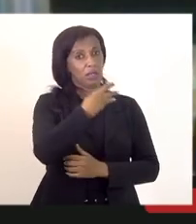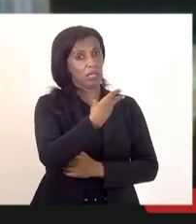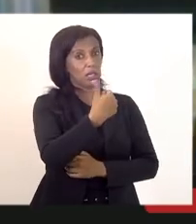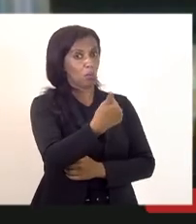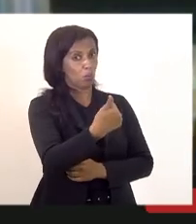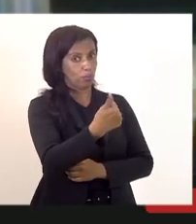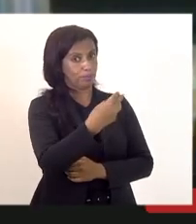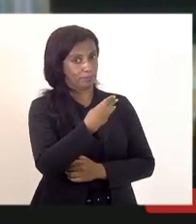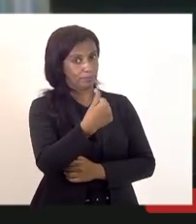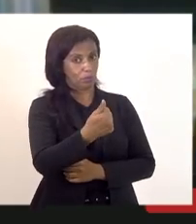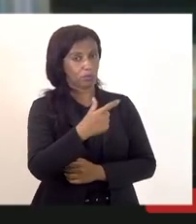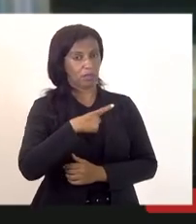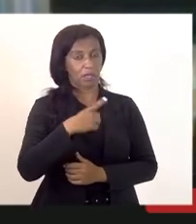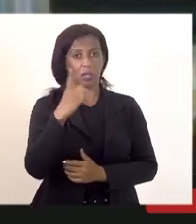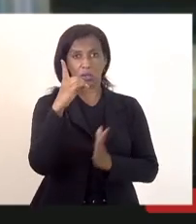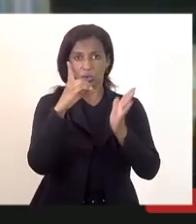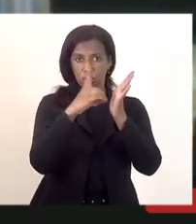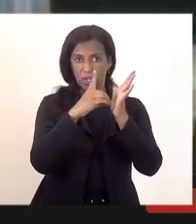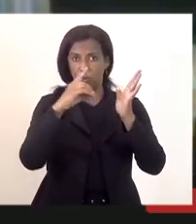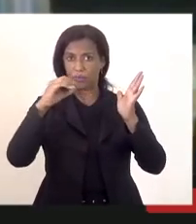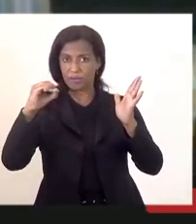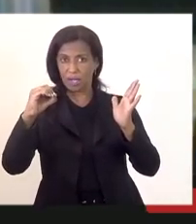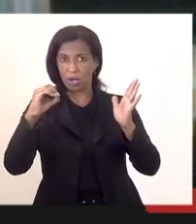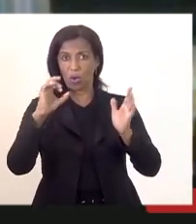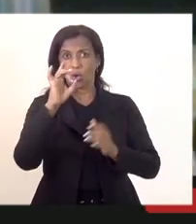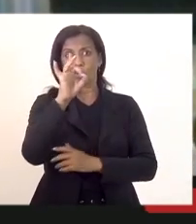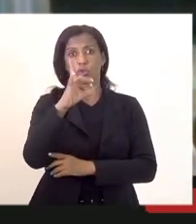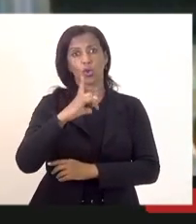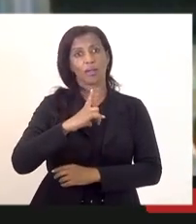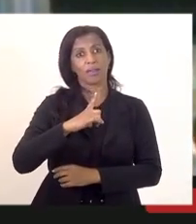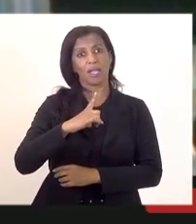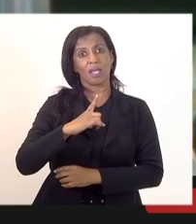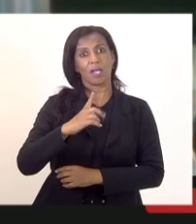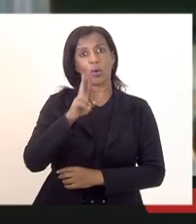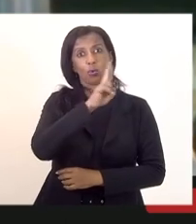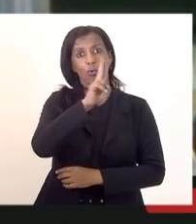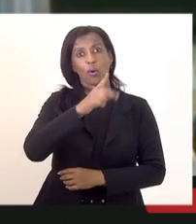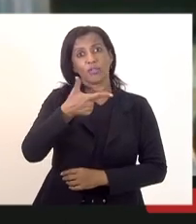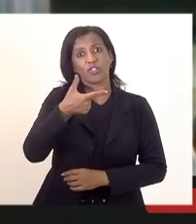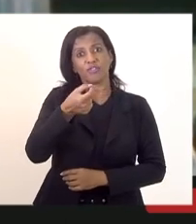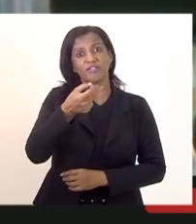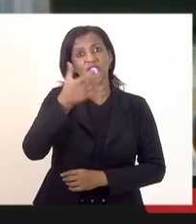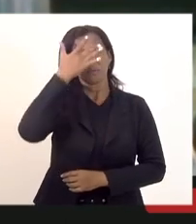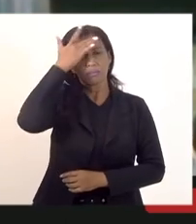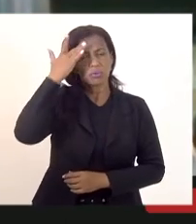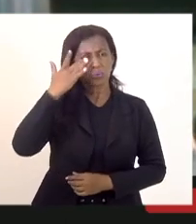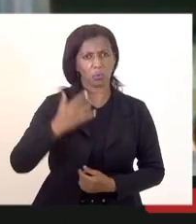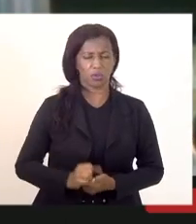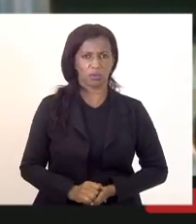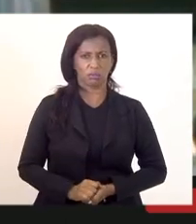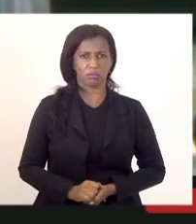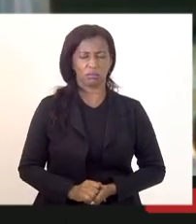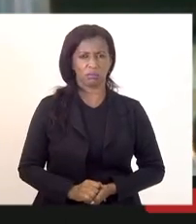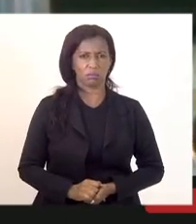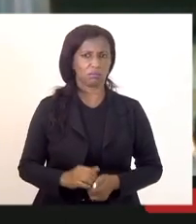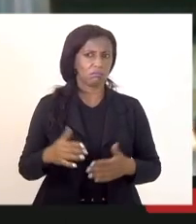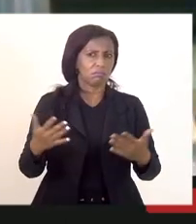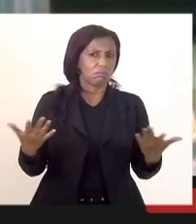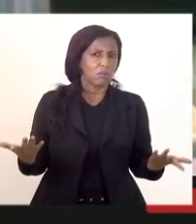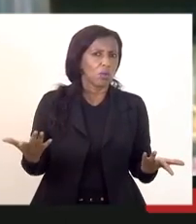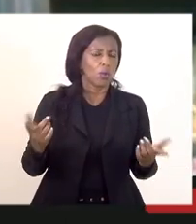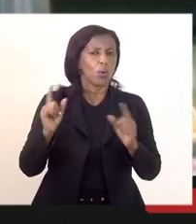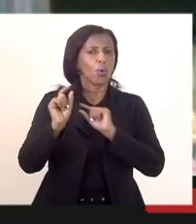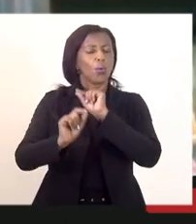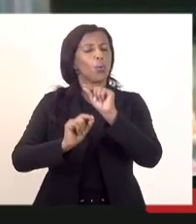no diário oficial só aparece o nome de 20 candidatos ou seja o que